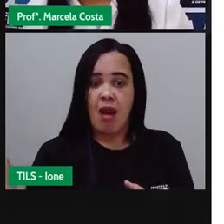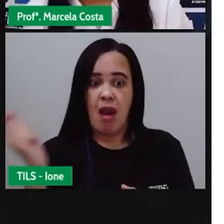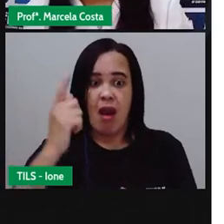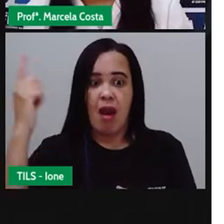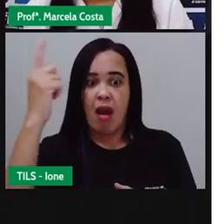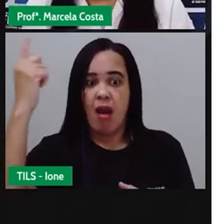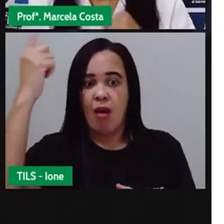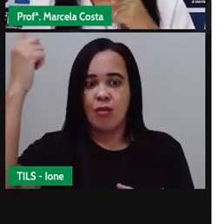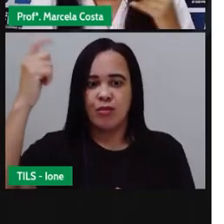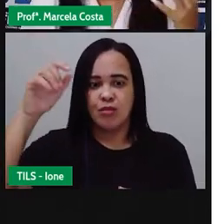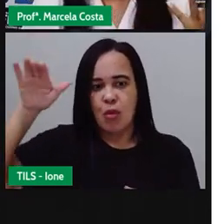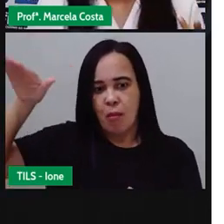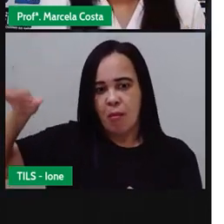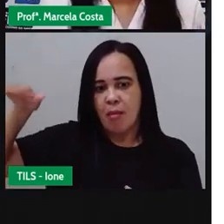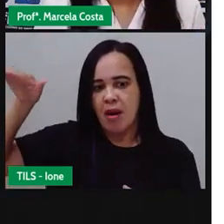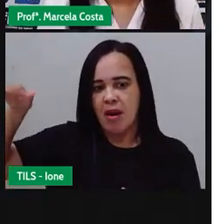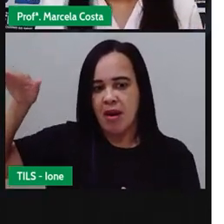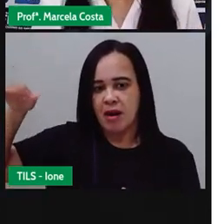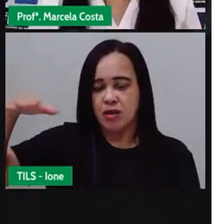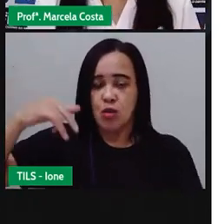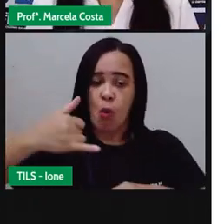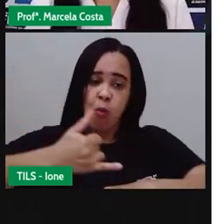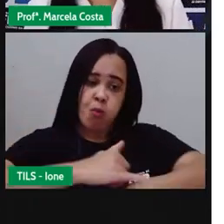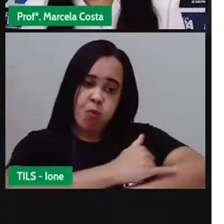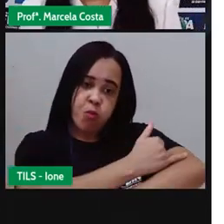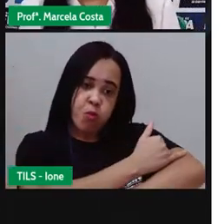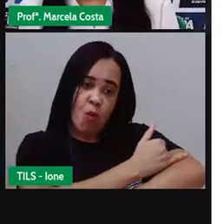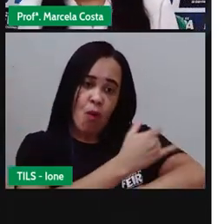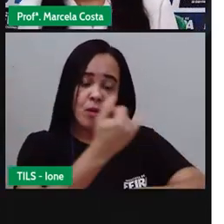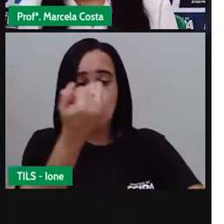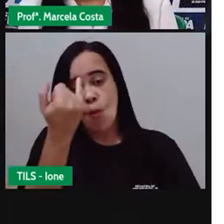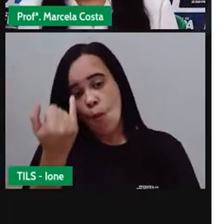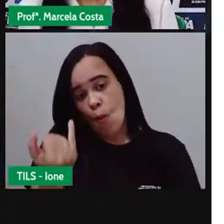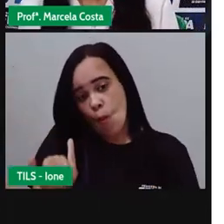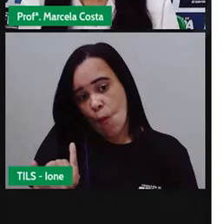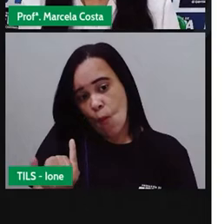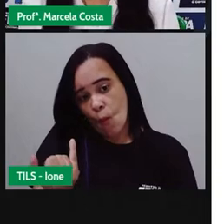baixo, alguém gordo, outro magro.